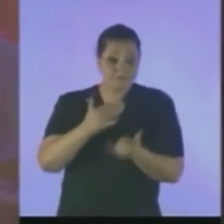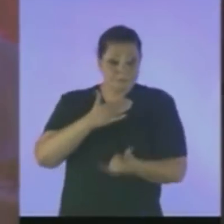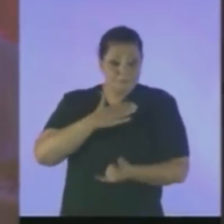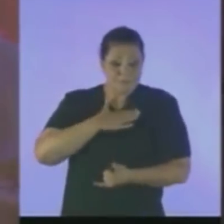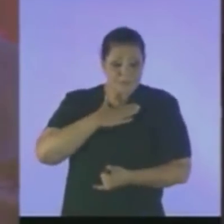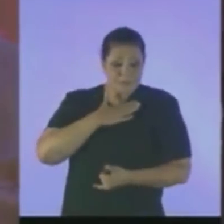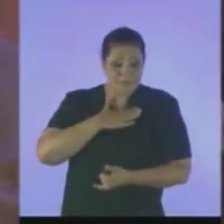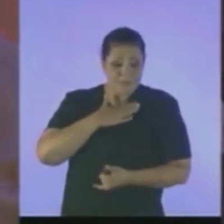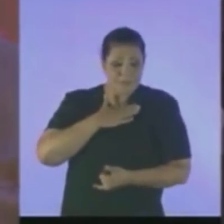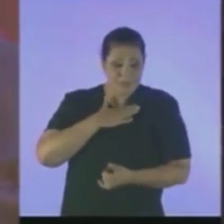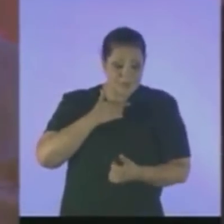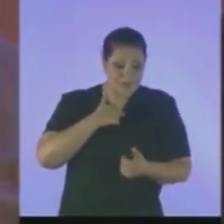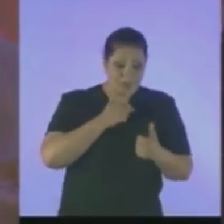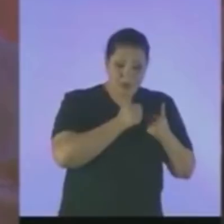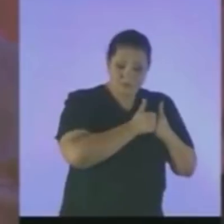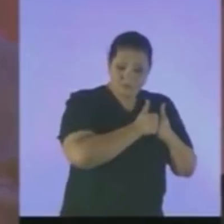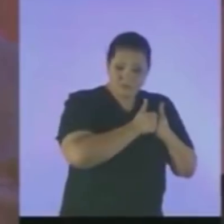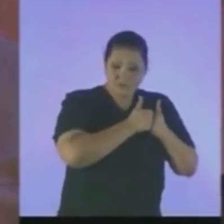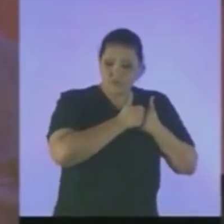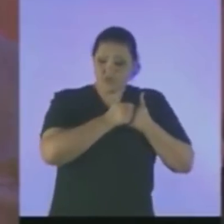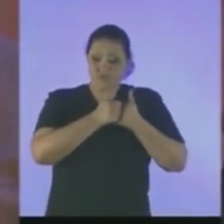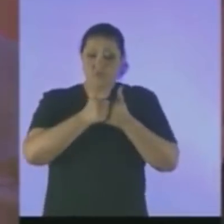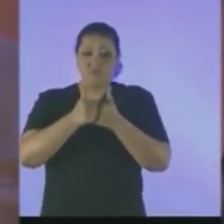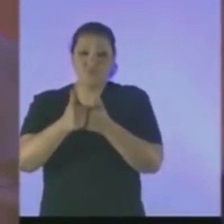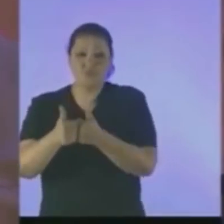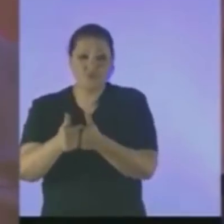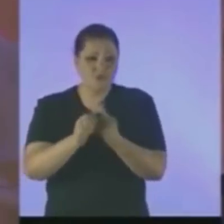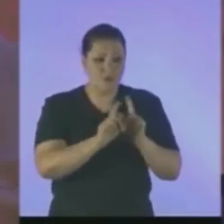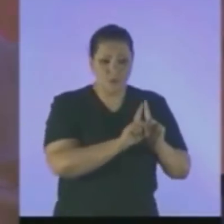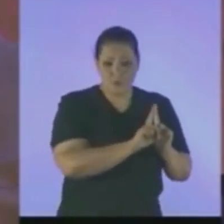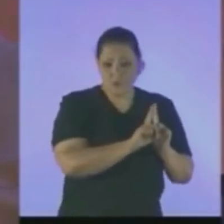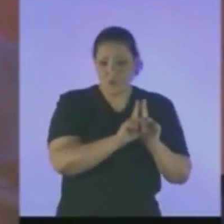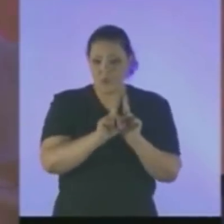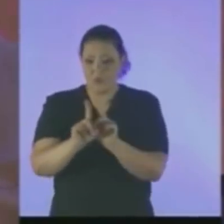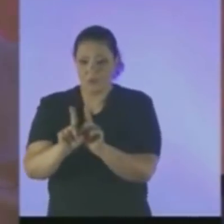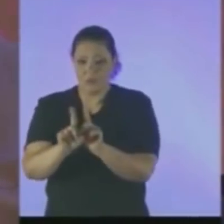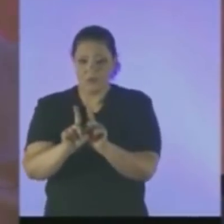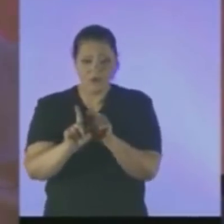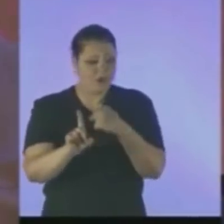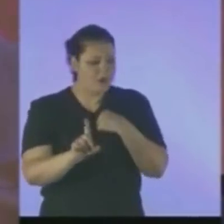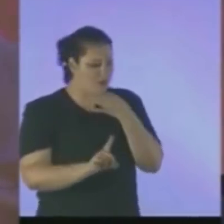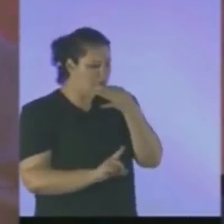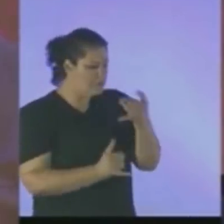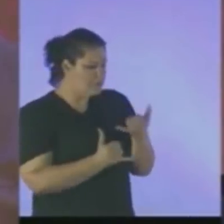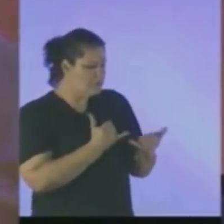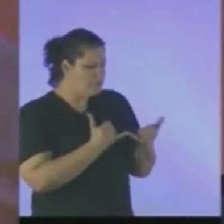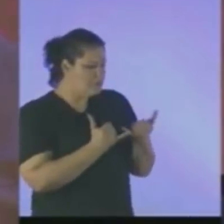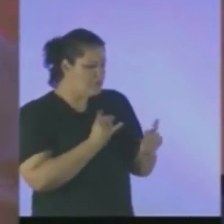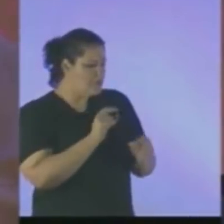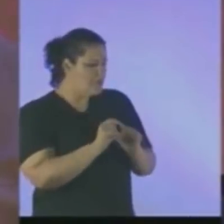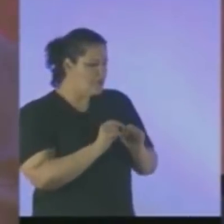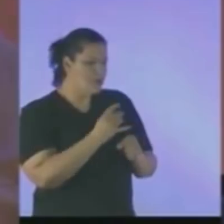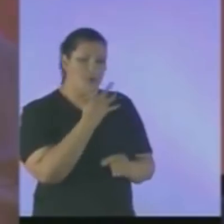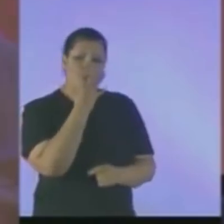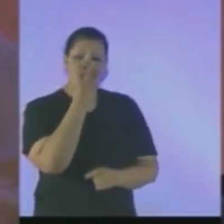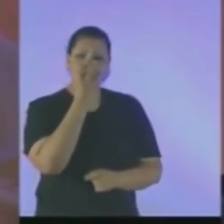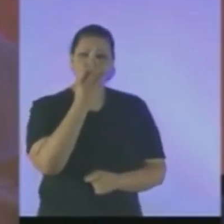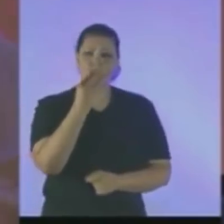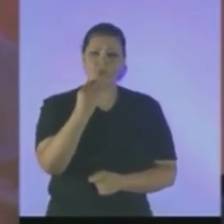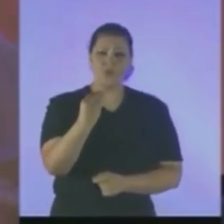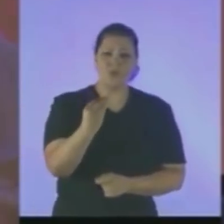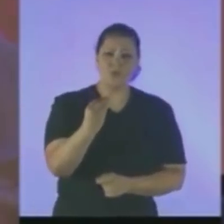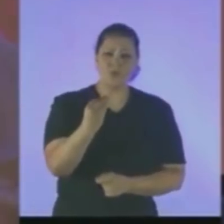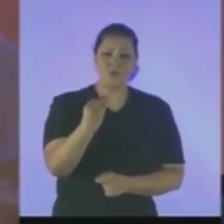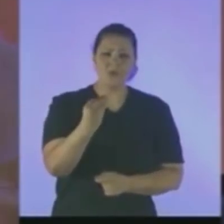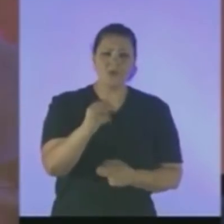Que conduz o parte do rebanho Parecem-me lobos Vestidos de